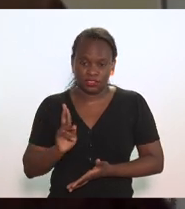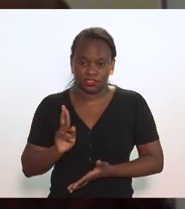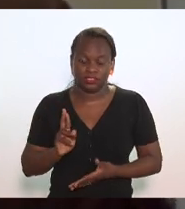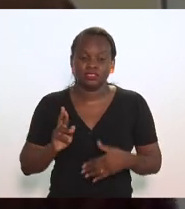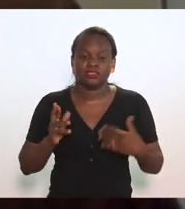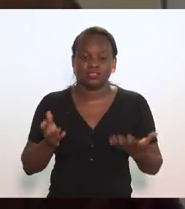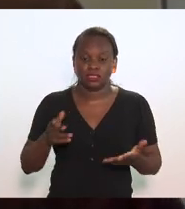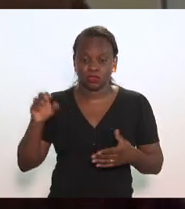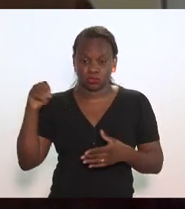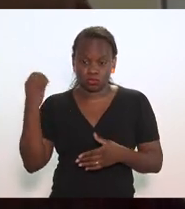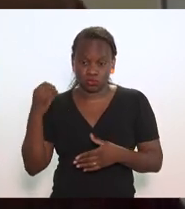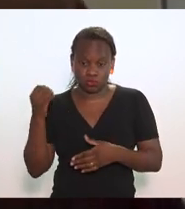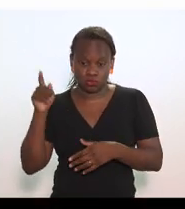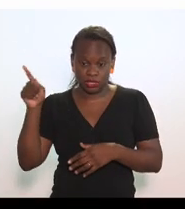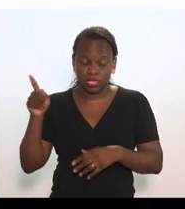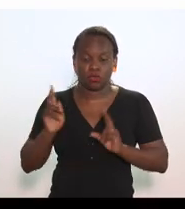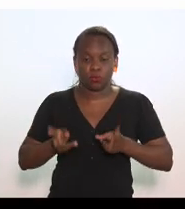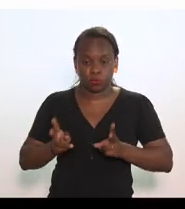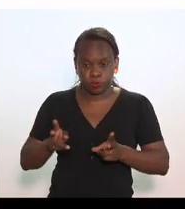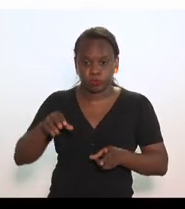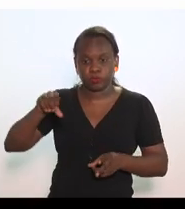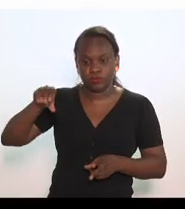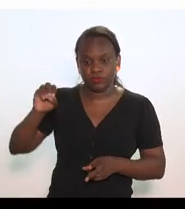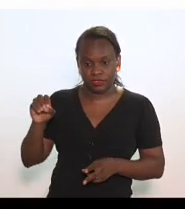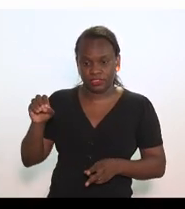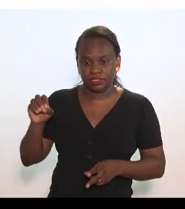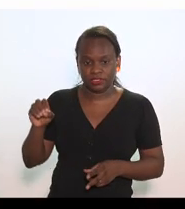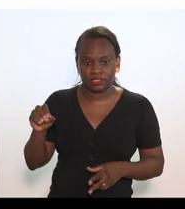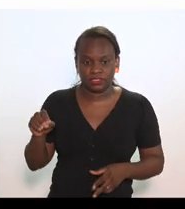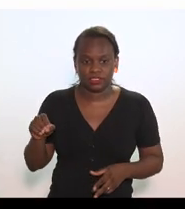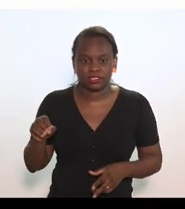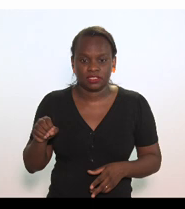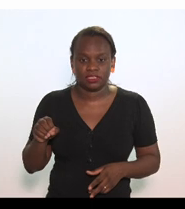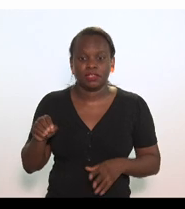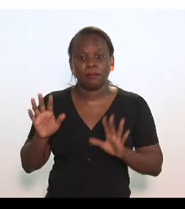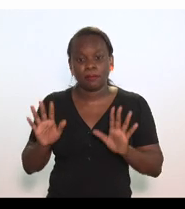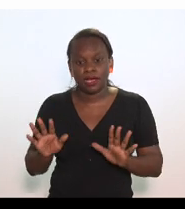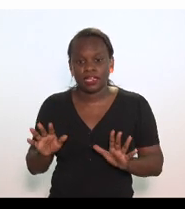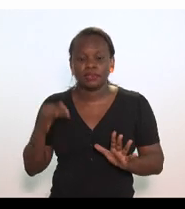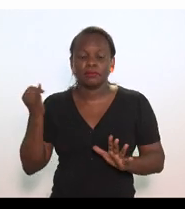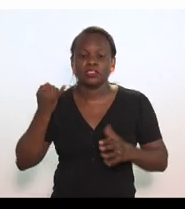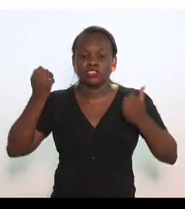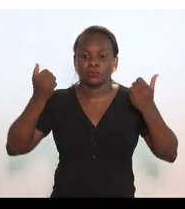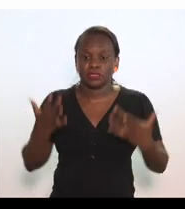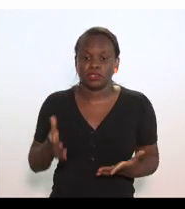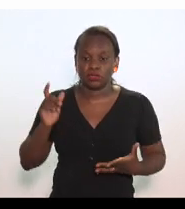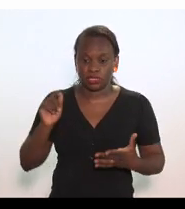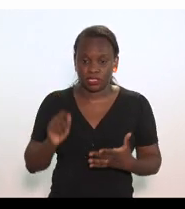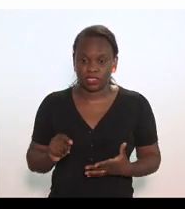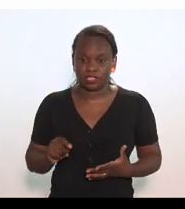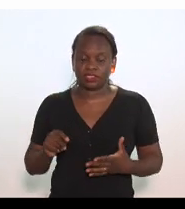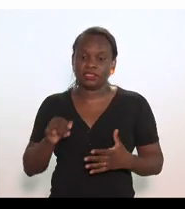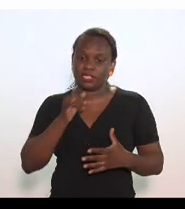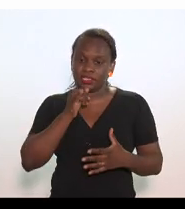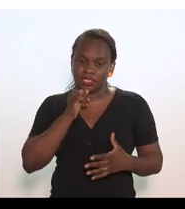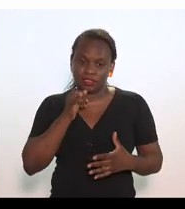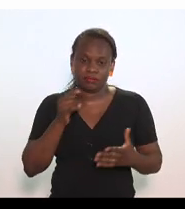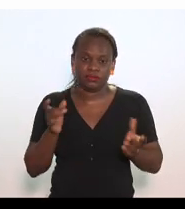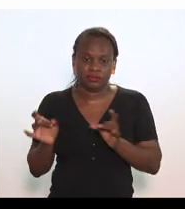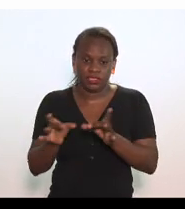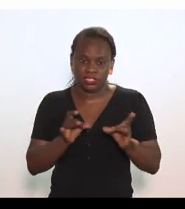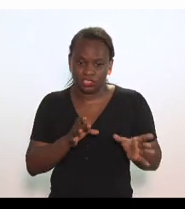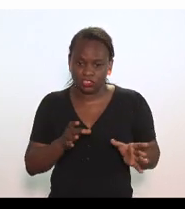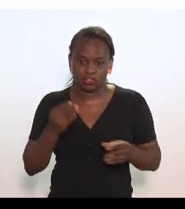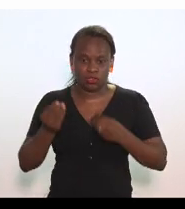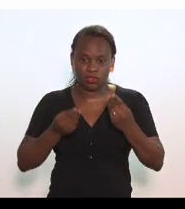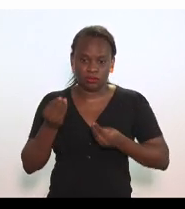O que vem do Sul continua sendo de R$90. Mas é importante destacar que, por exemplo, no caso do varejo, como ele